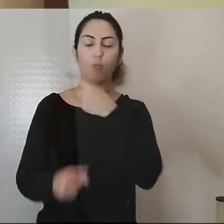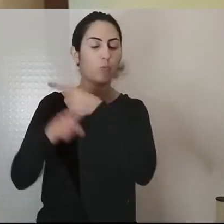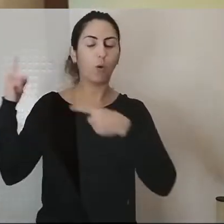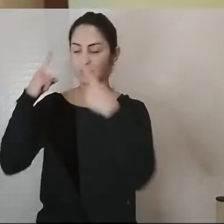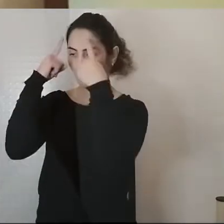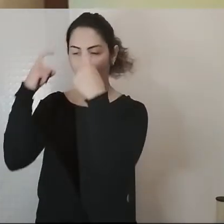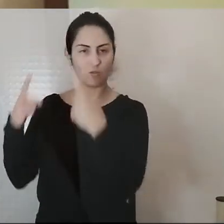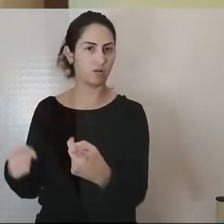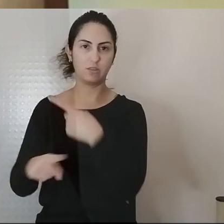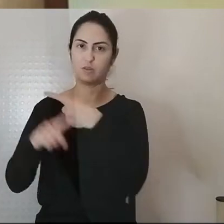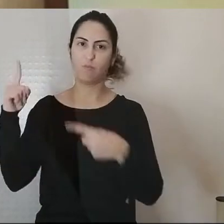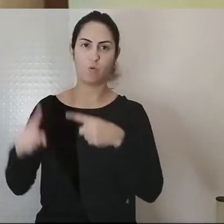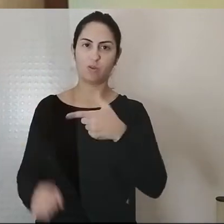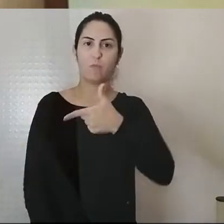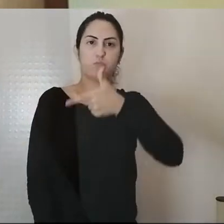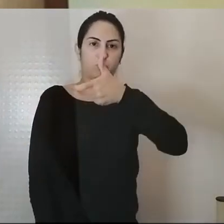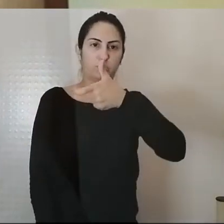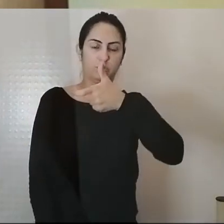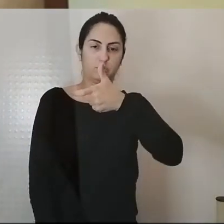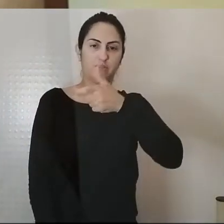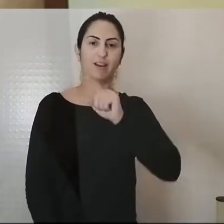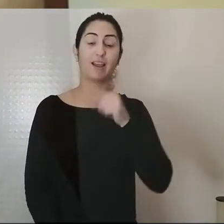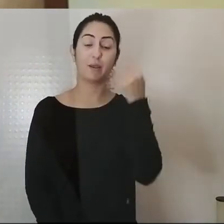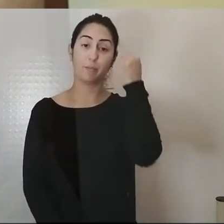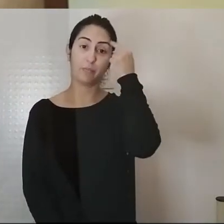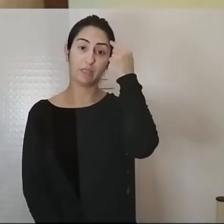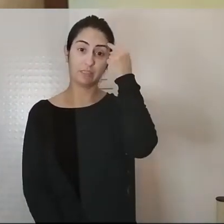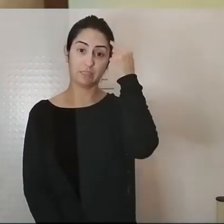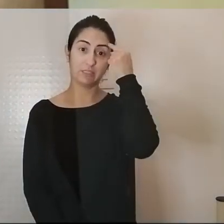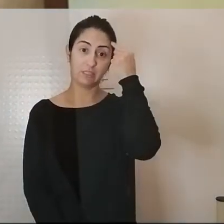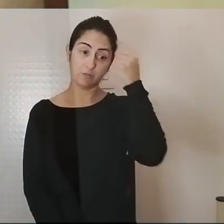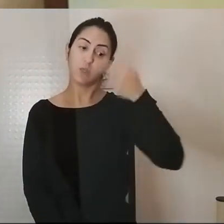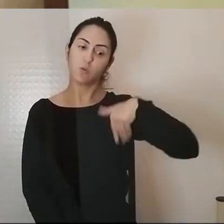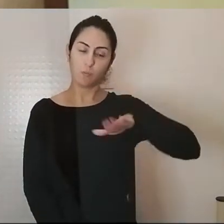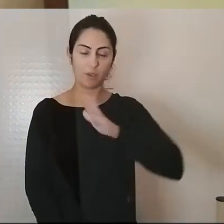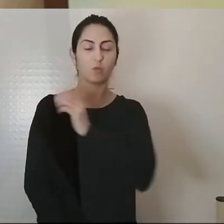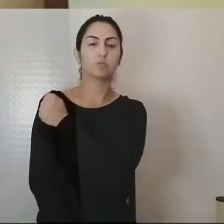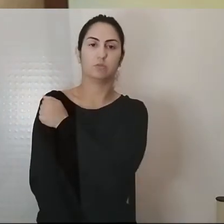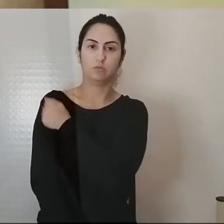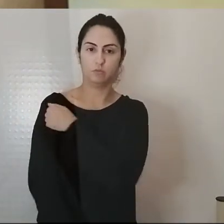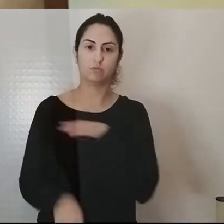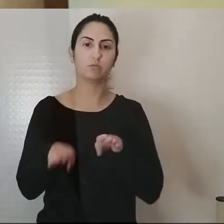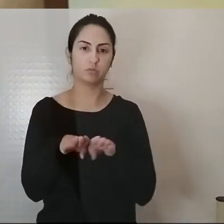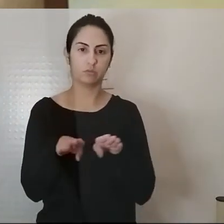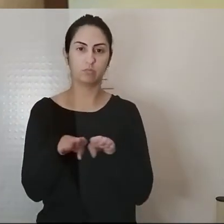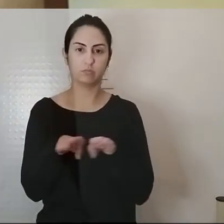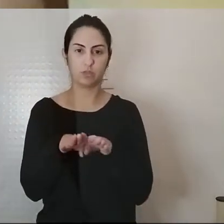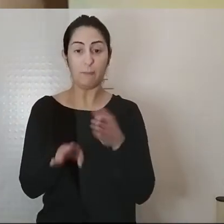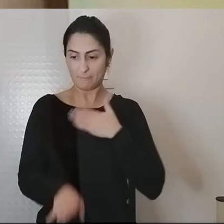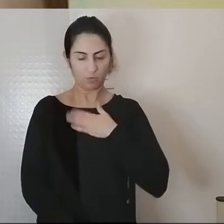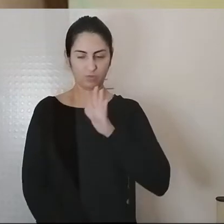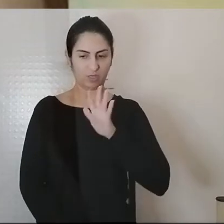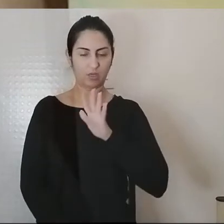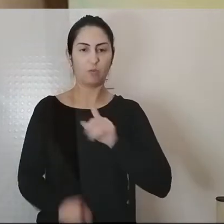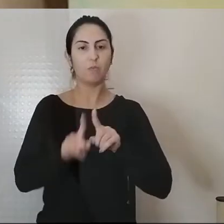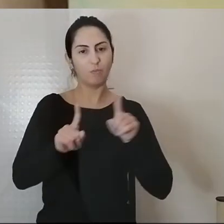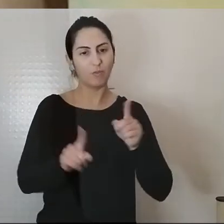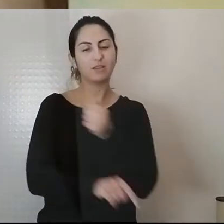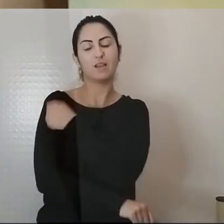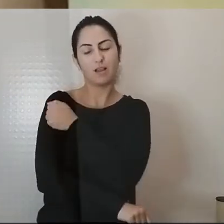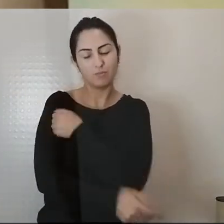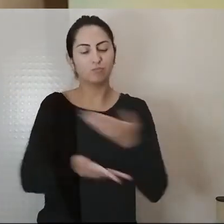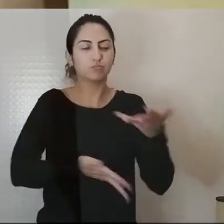é a partilha dos, é o pensamento dos meus estudantes, dos estudantes que estiveram, não meus, mas que estiveram